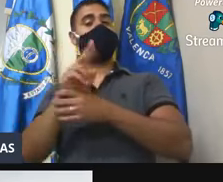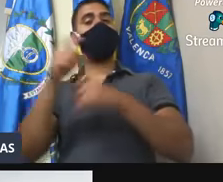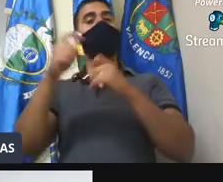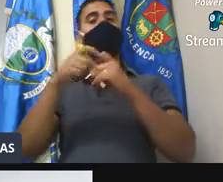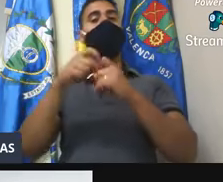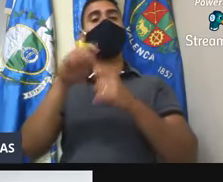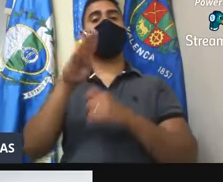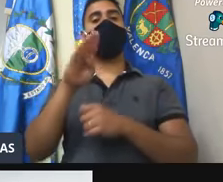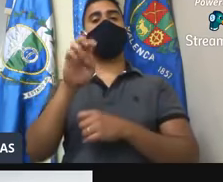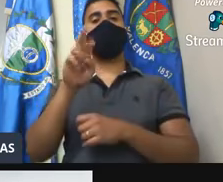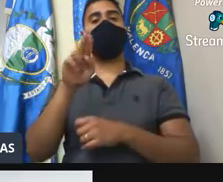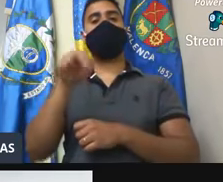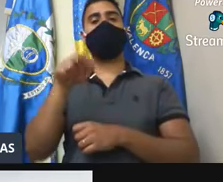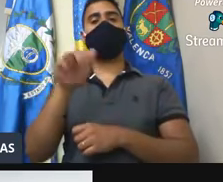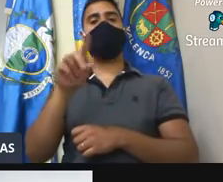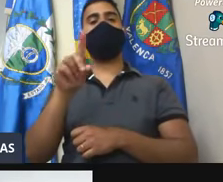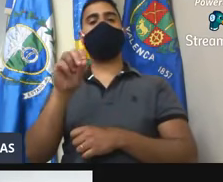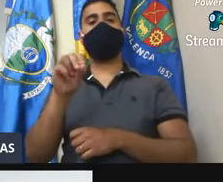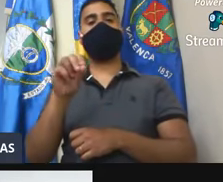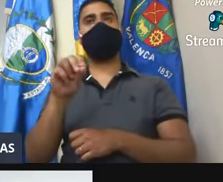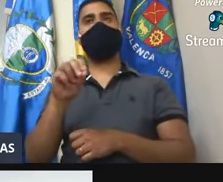doutor Bernardo Teixeira Pentanha,